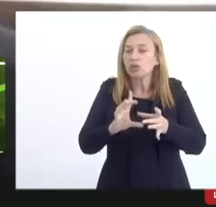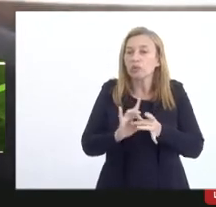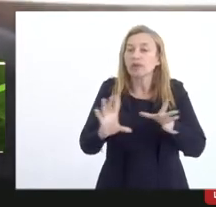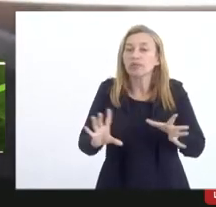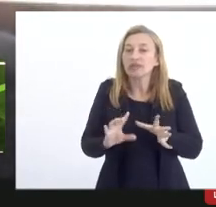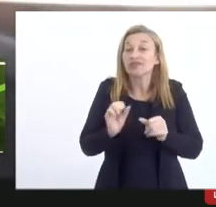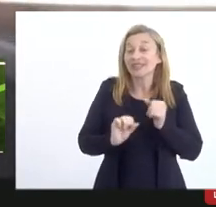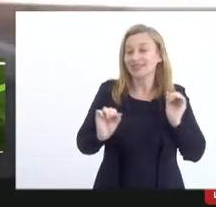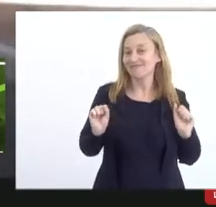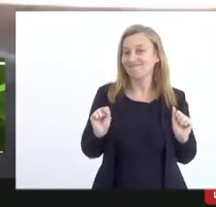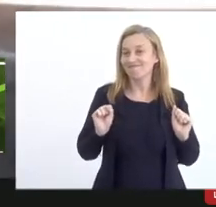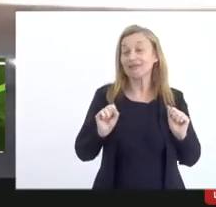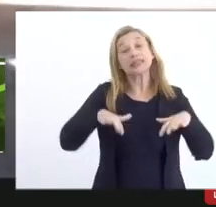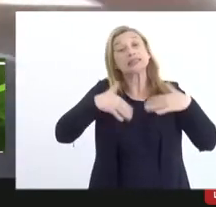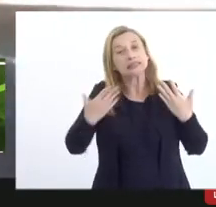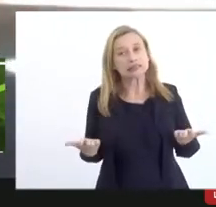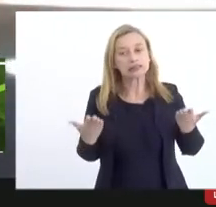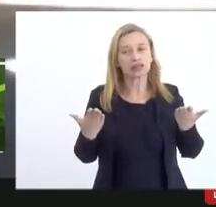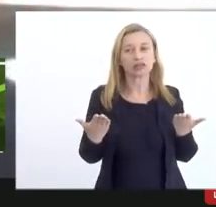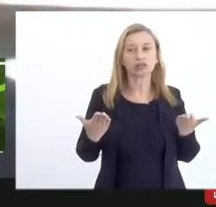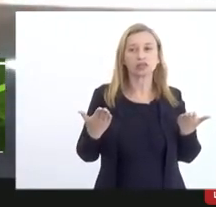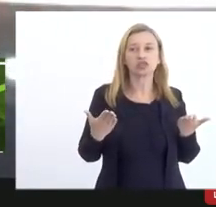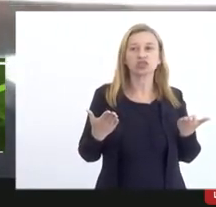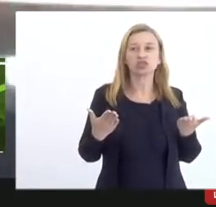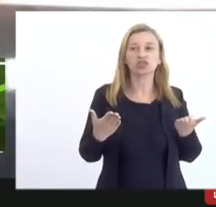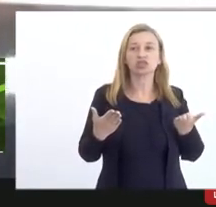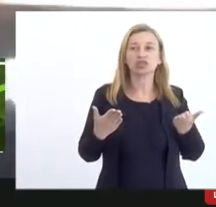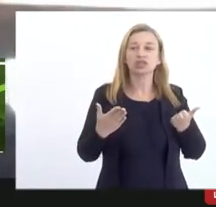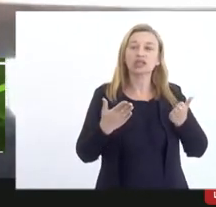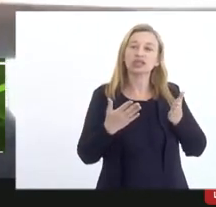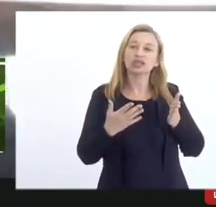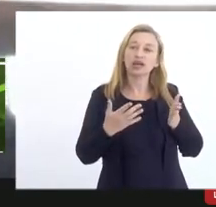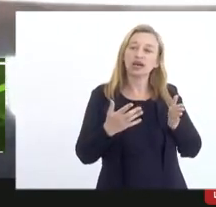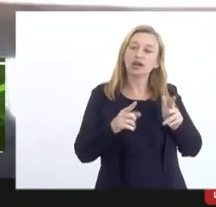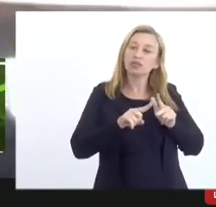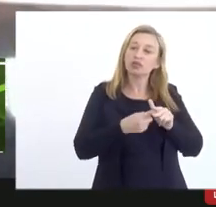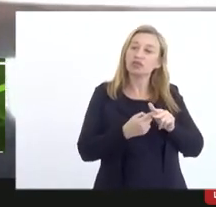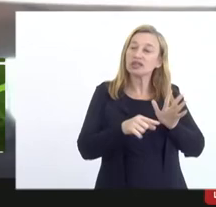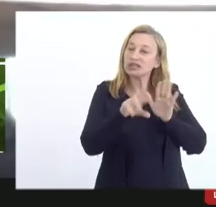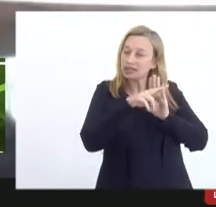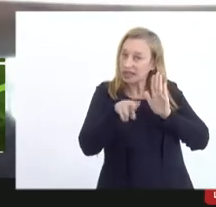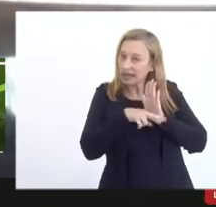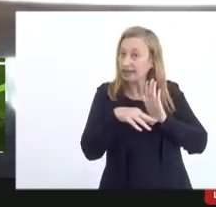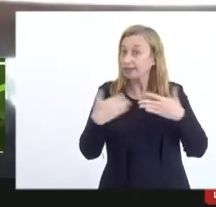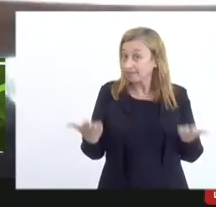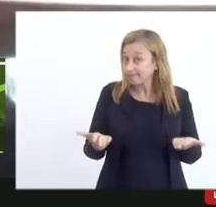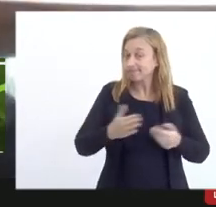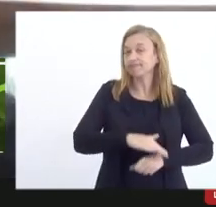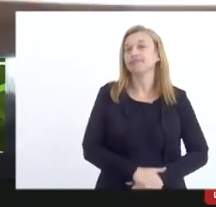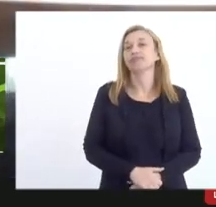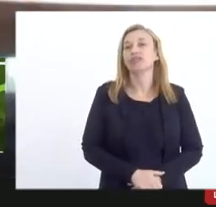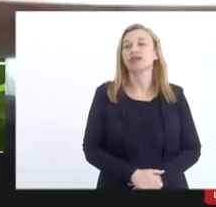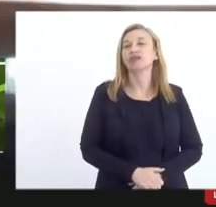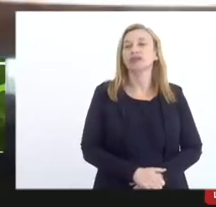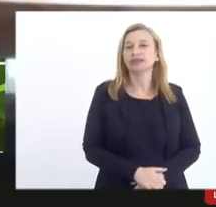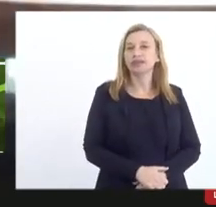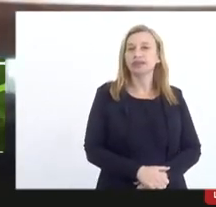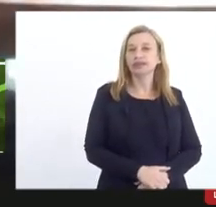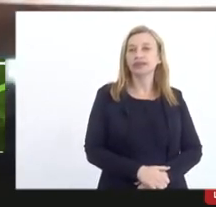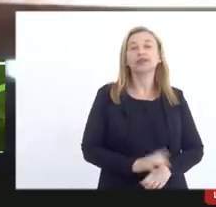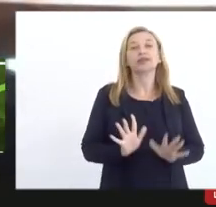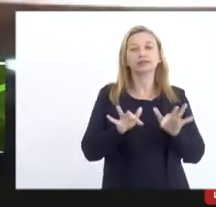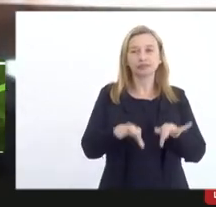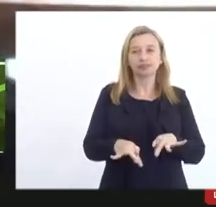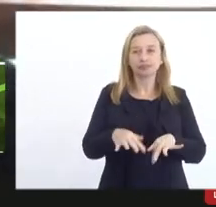fazer isso então a gente está disciplinando essa regra a ideia é essa e aí só para